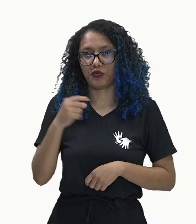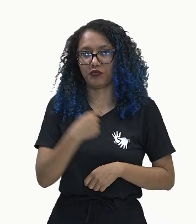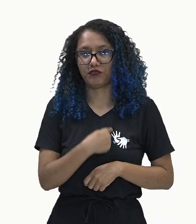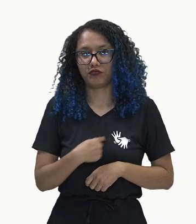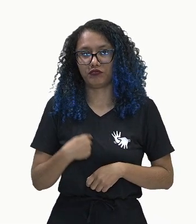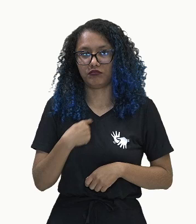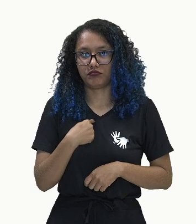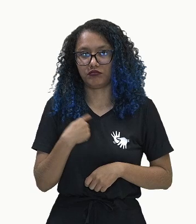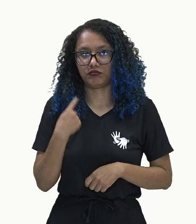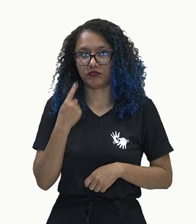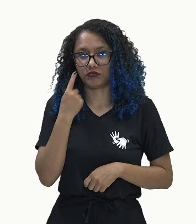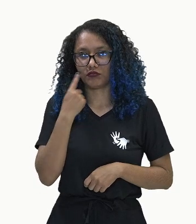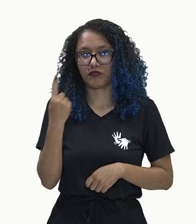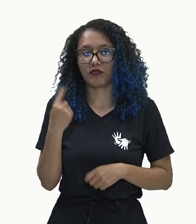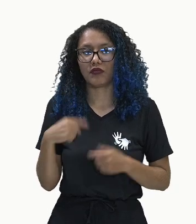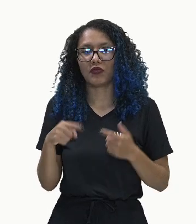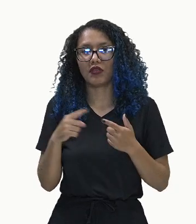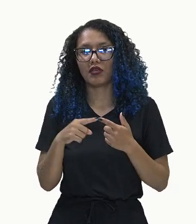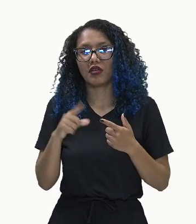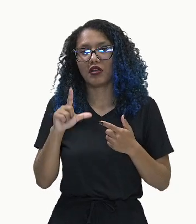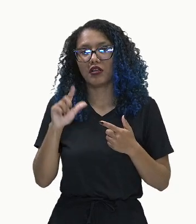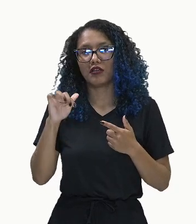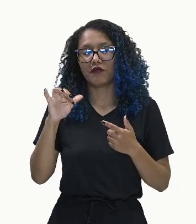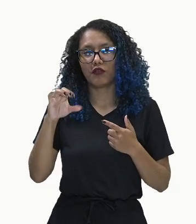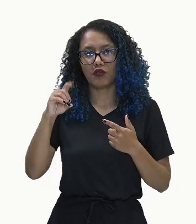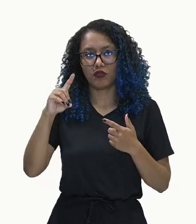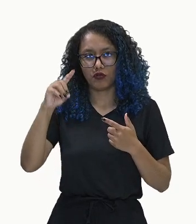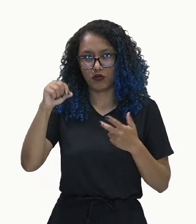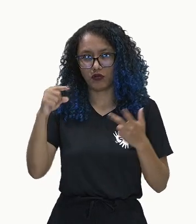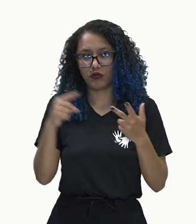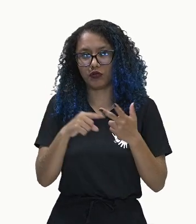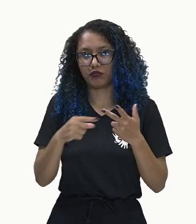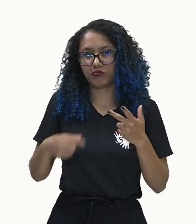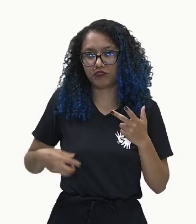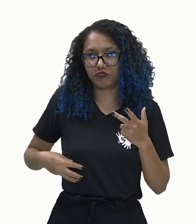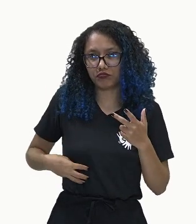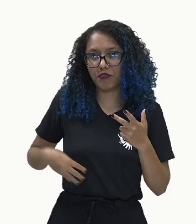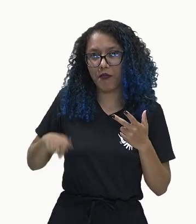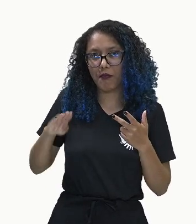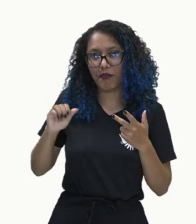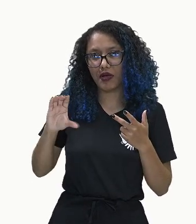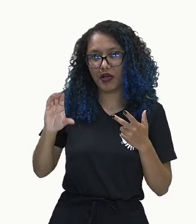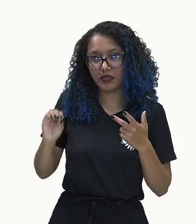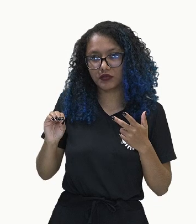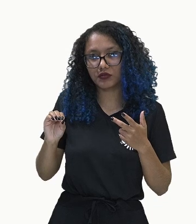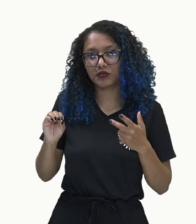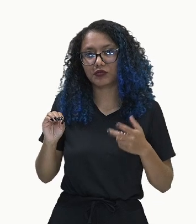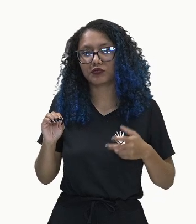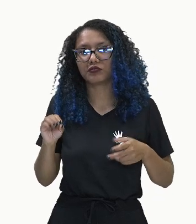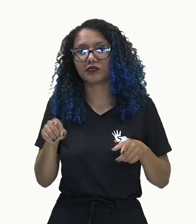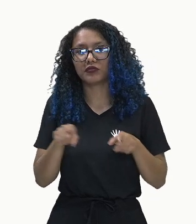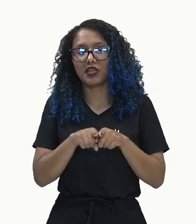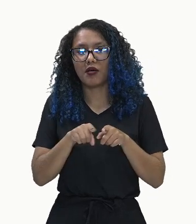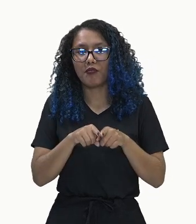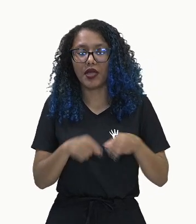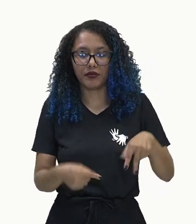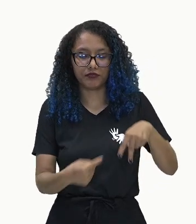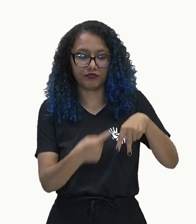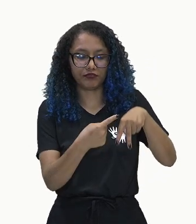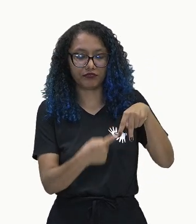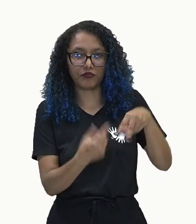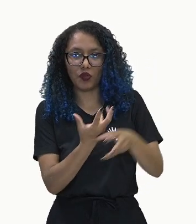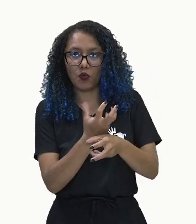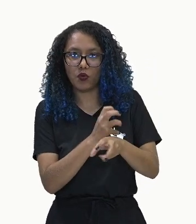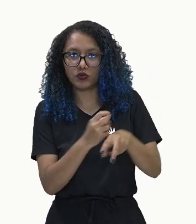linfonodos, o baço e a medula óssea. Mas vocês conseguem observar qual é a diferença dessa imagem para a